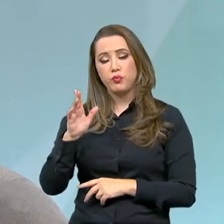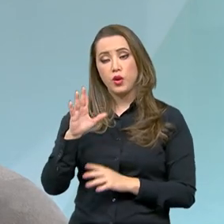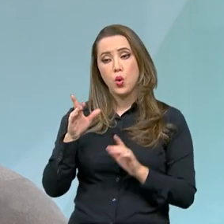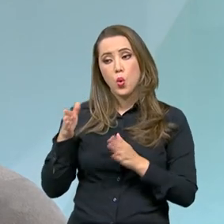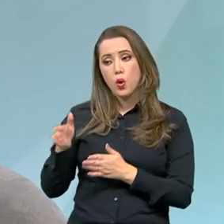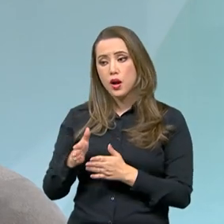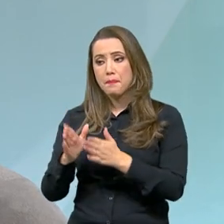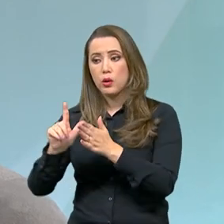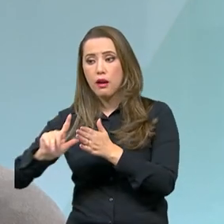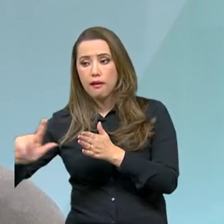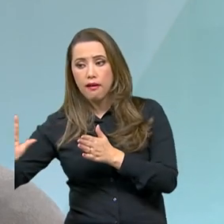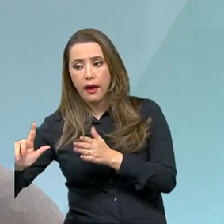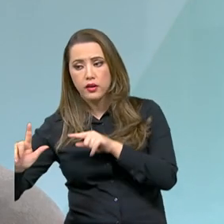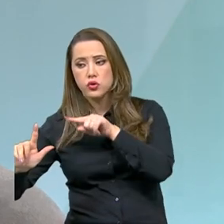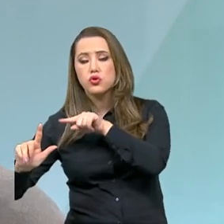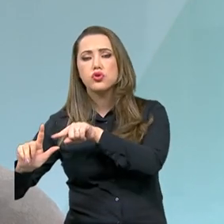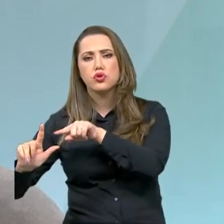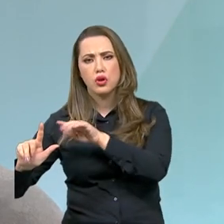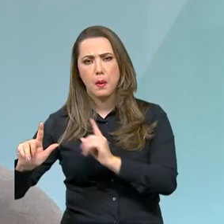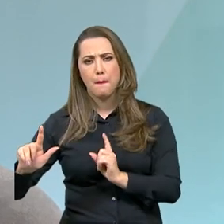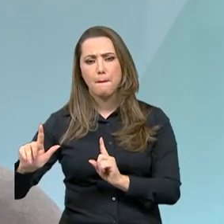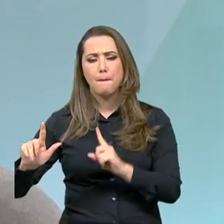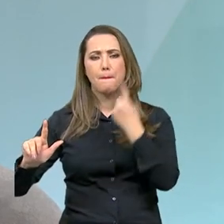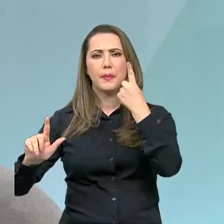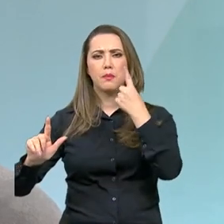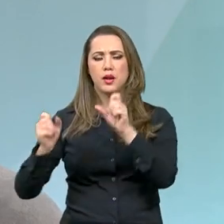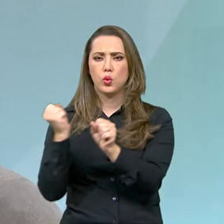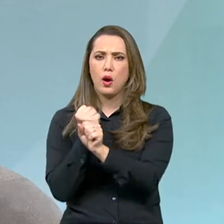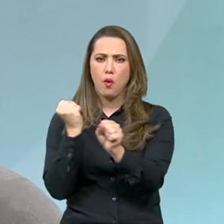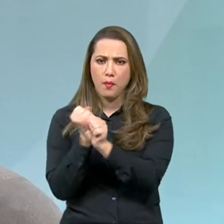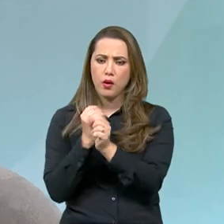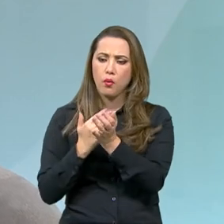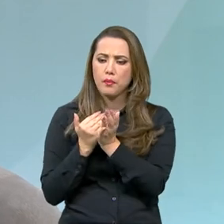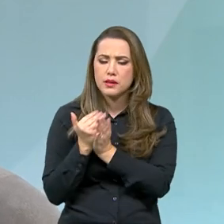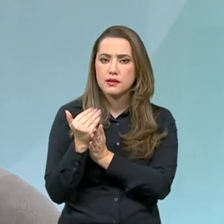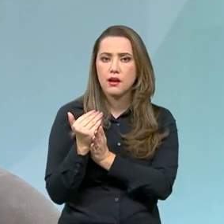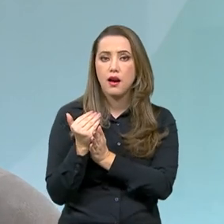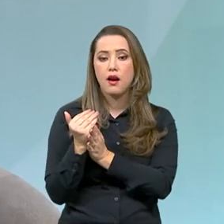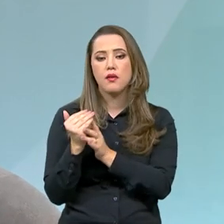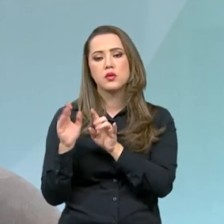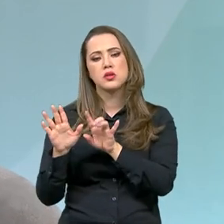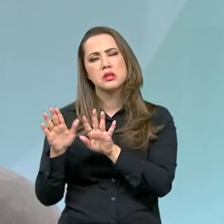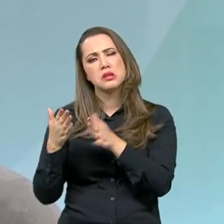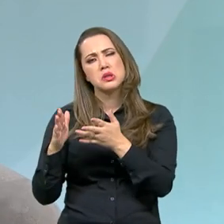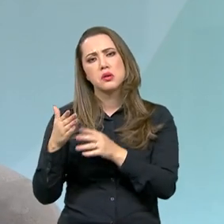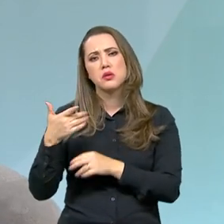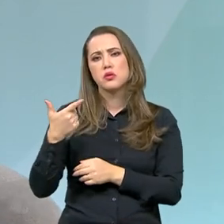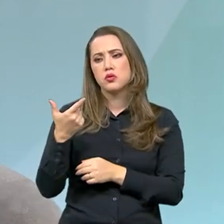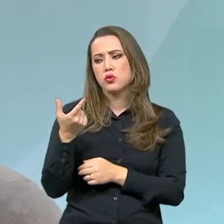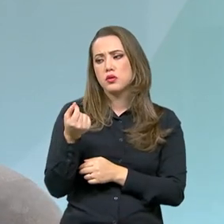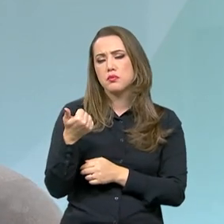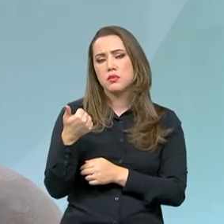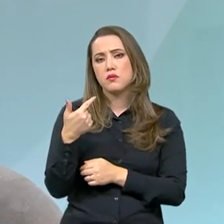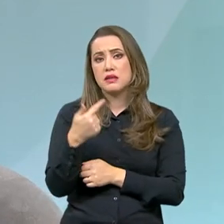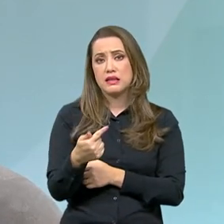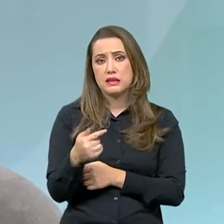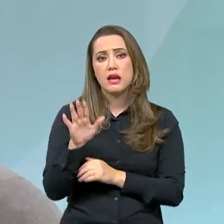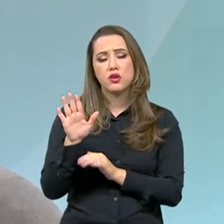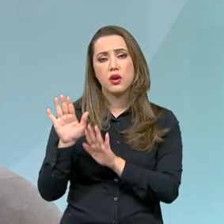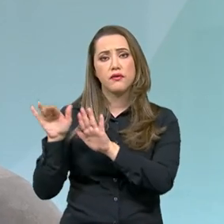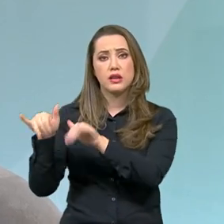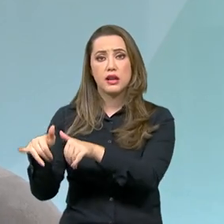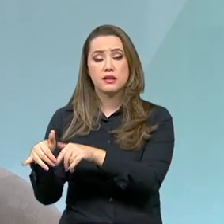teve obras iniciadas, ele é concluído em meados de 2017 e